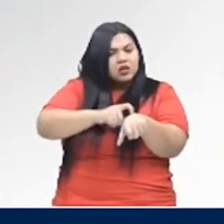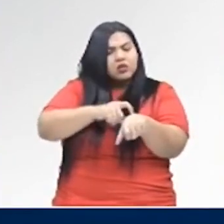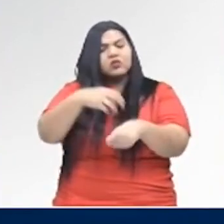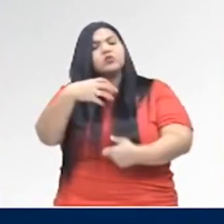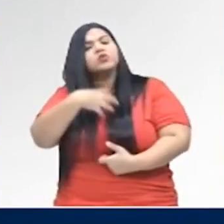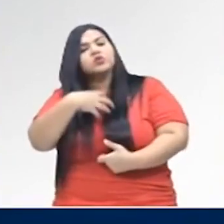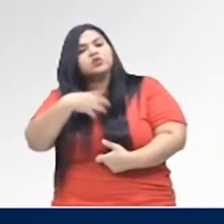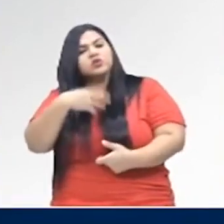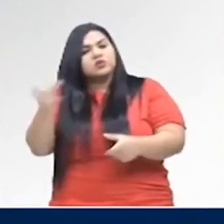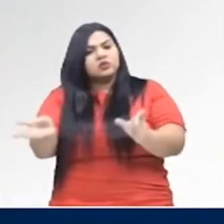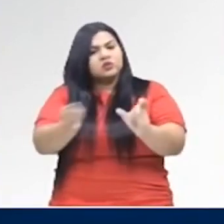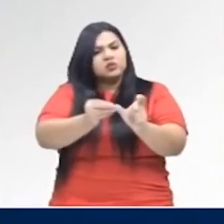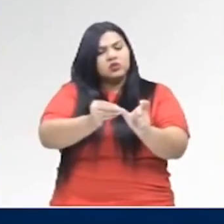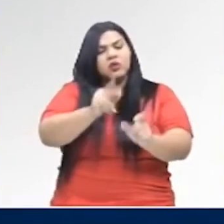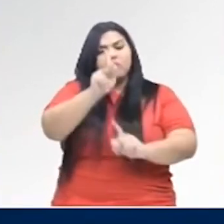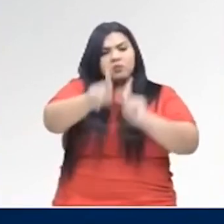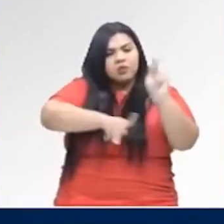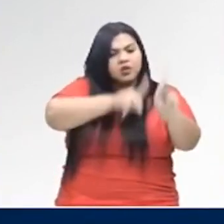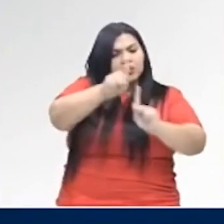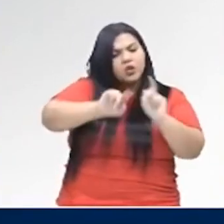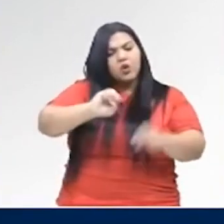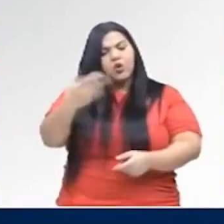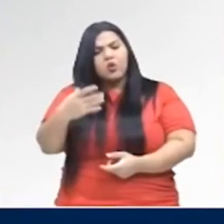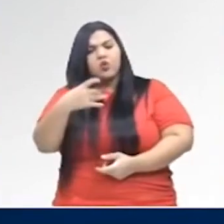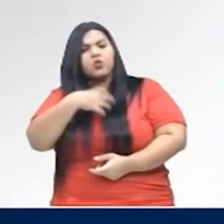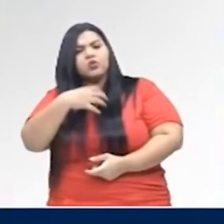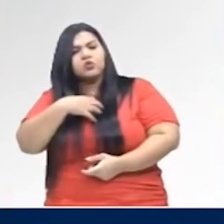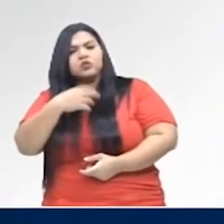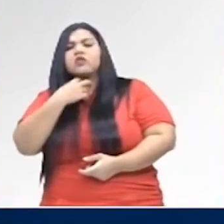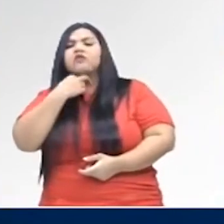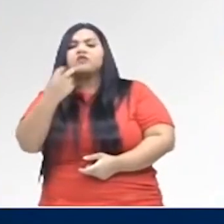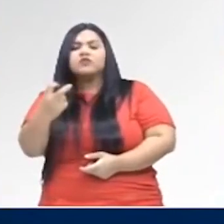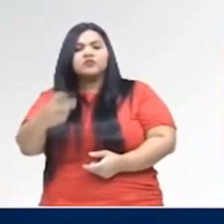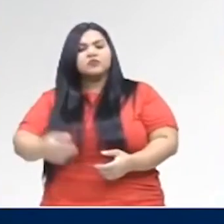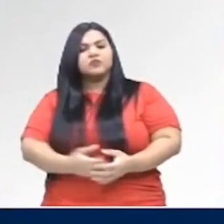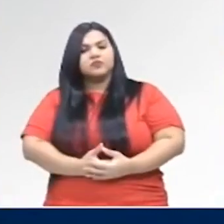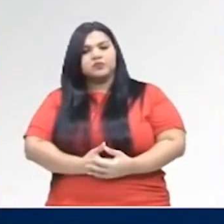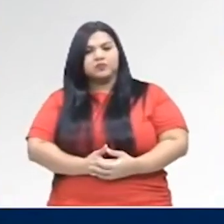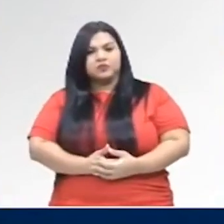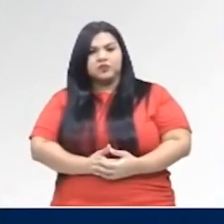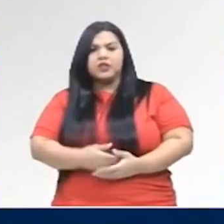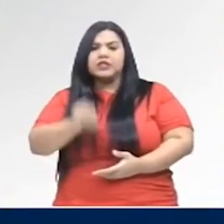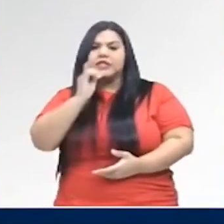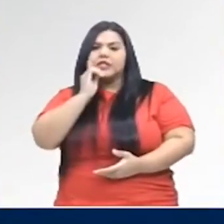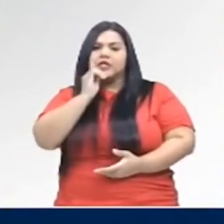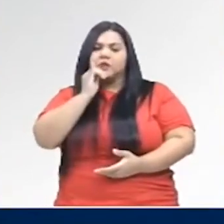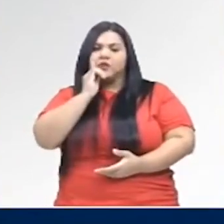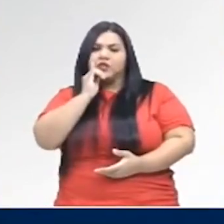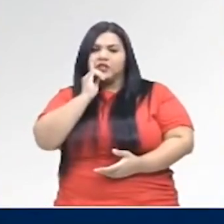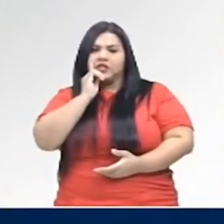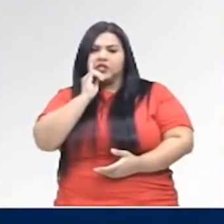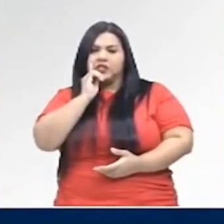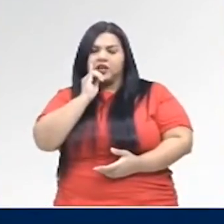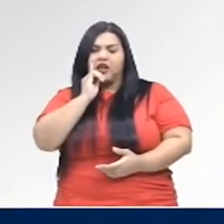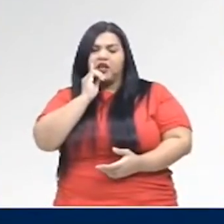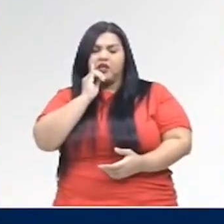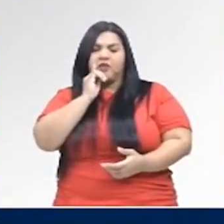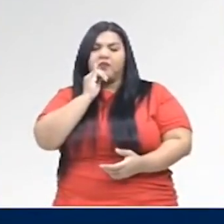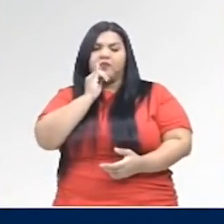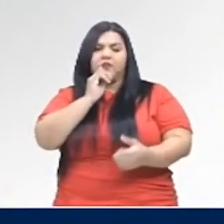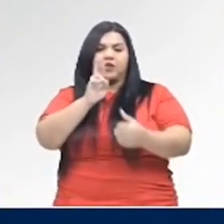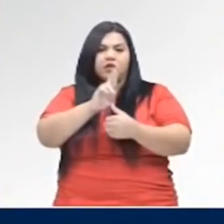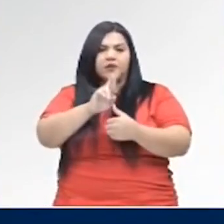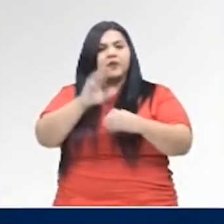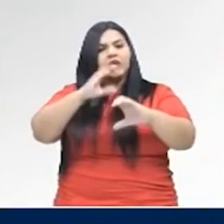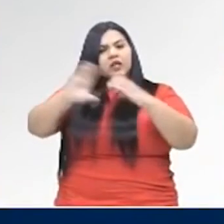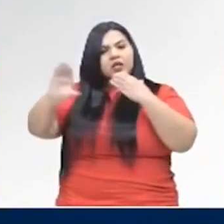modo, para indicar a pessoa, o modo e a voz. Certo? Exemplo. Exemplo de verbos regulares. Os verbos